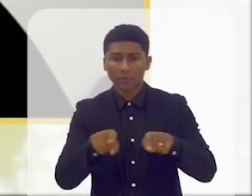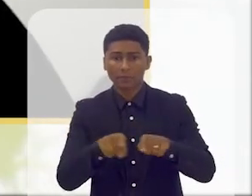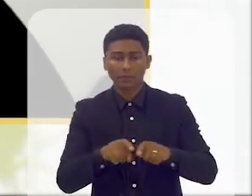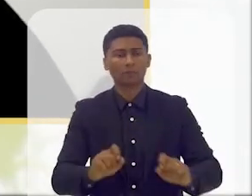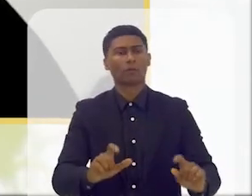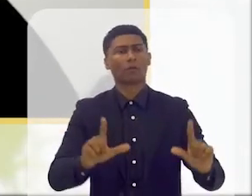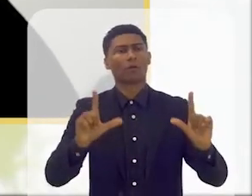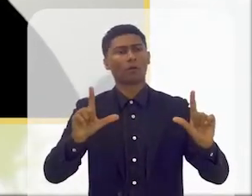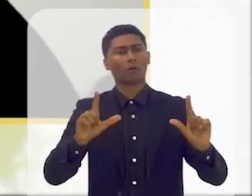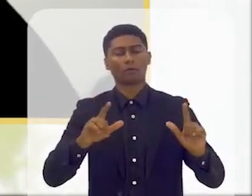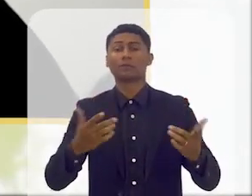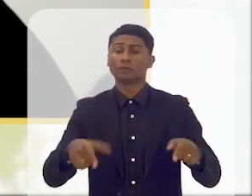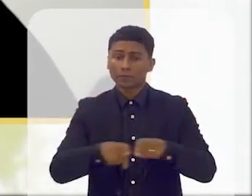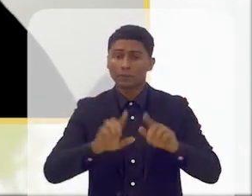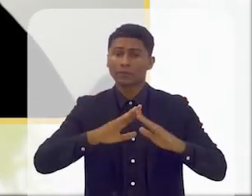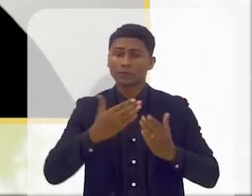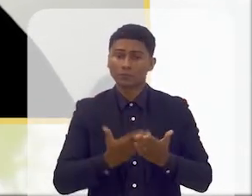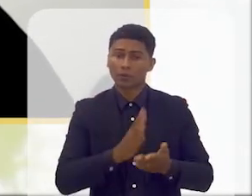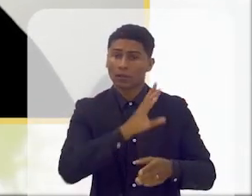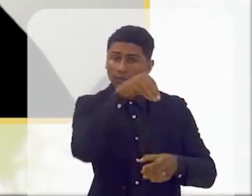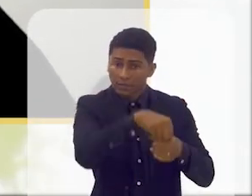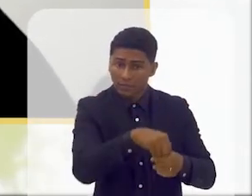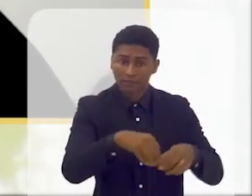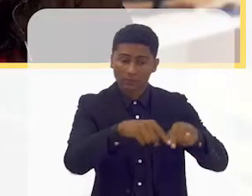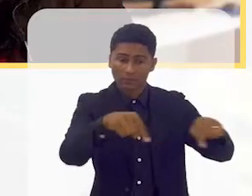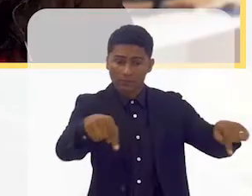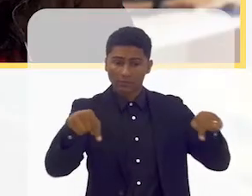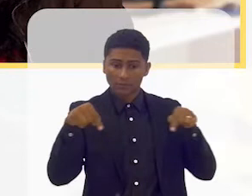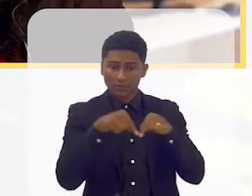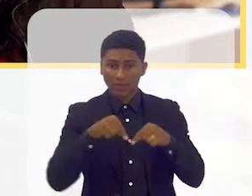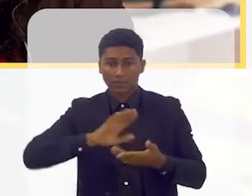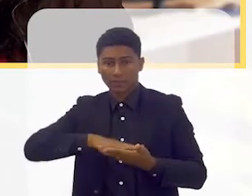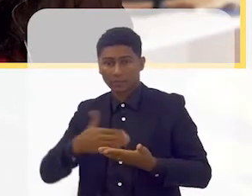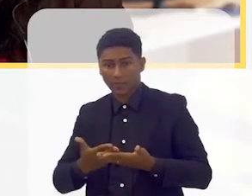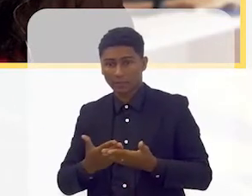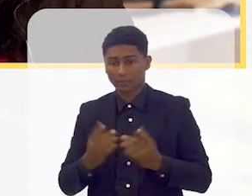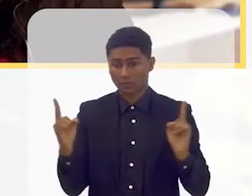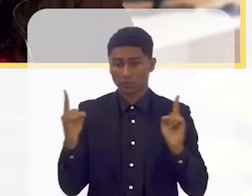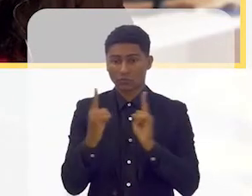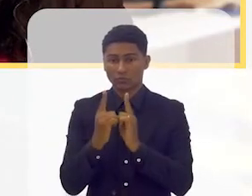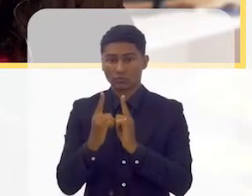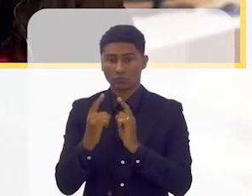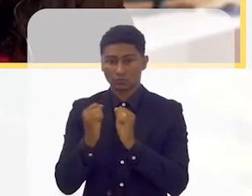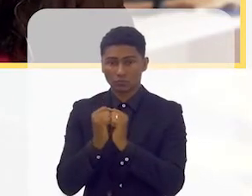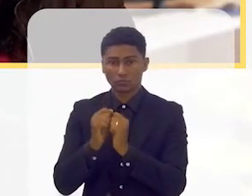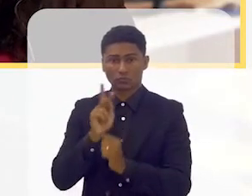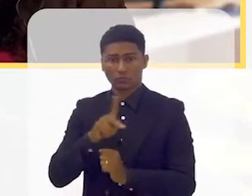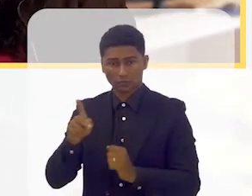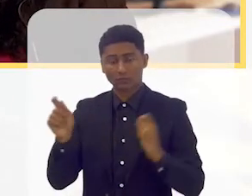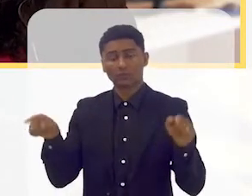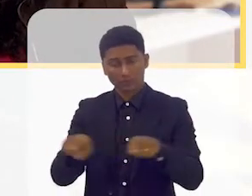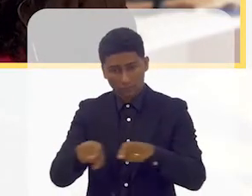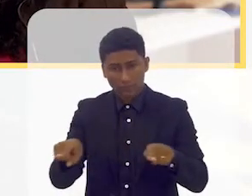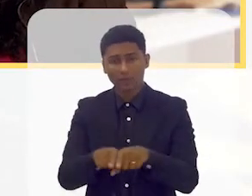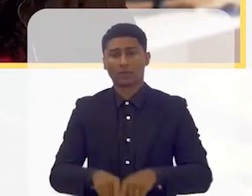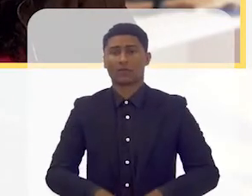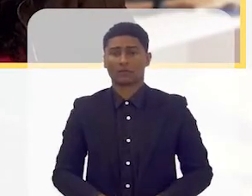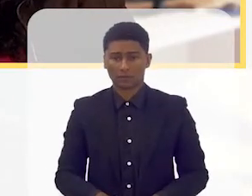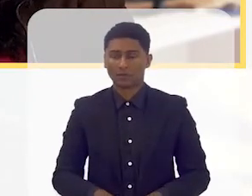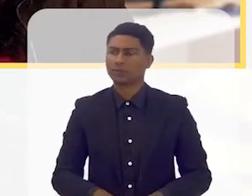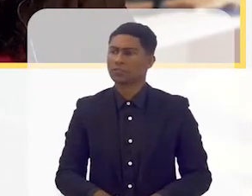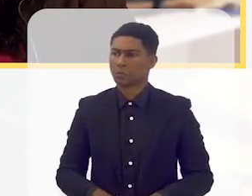As escolas terão lá dentro intérpretes de Libras, na sala de aula, conjuntamente com o professor. E uma coisa